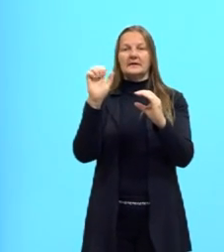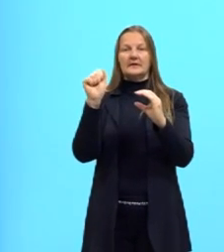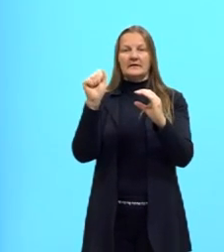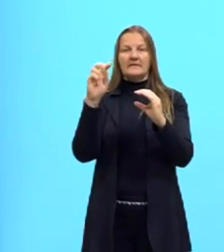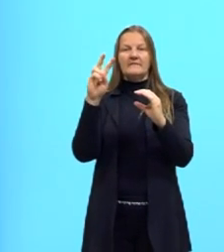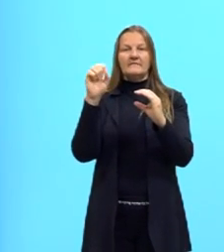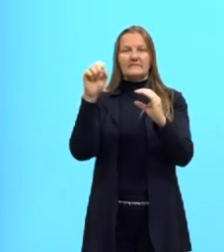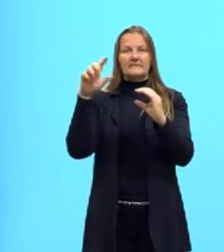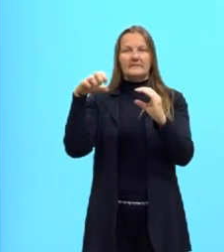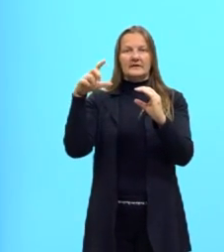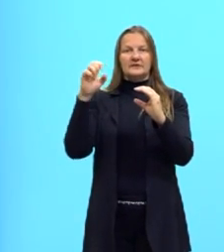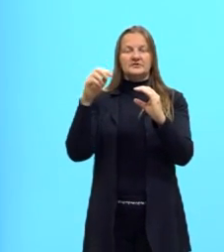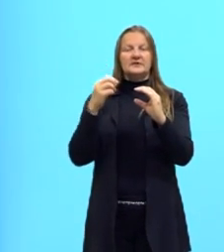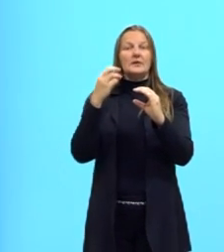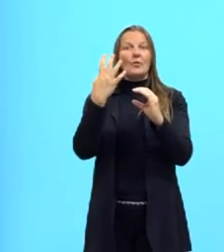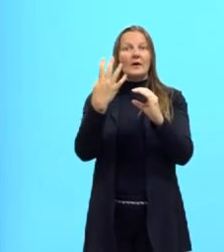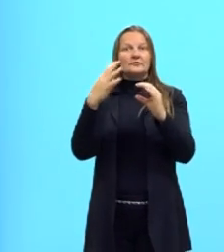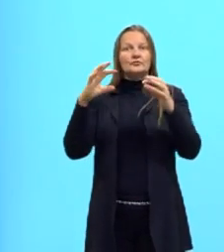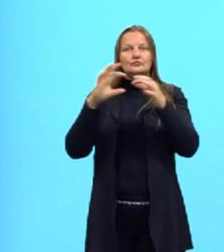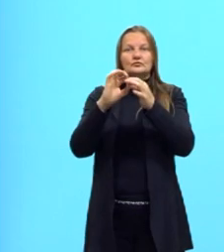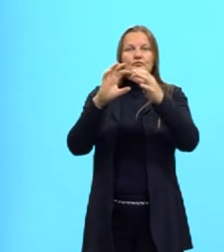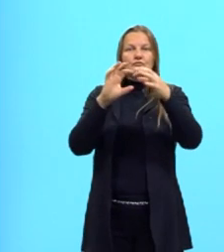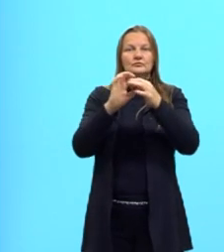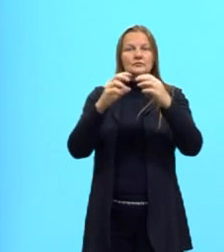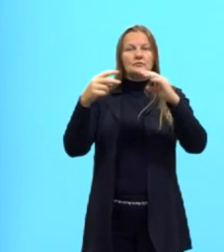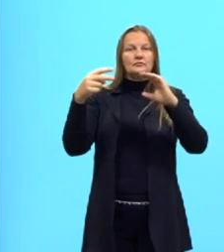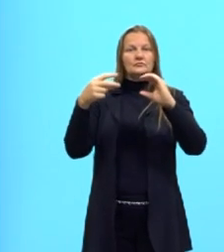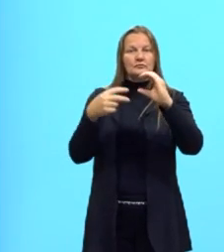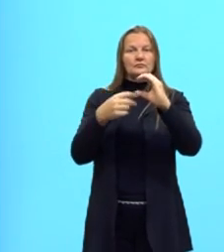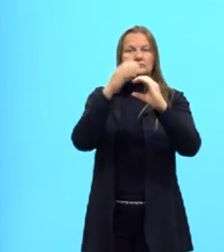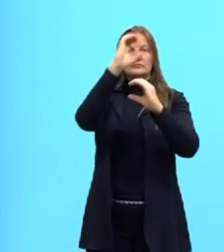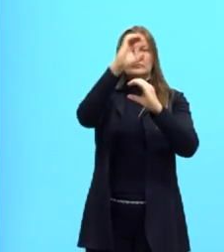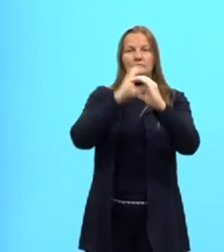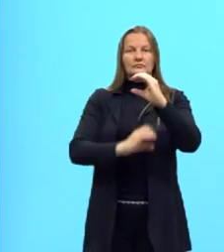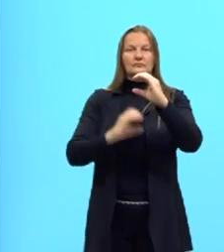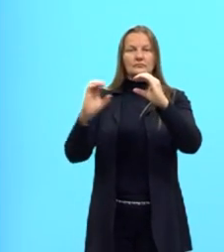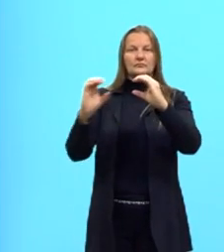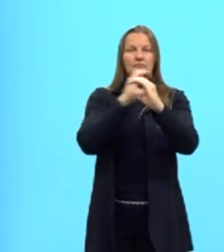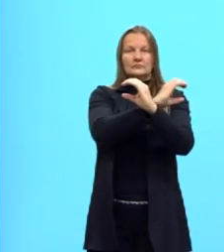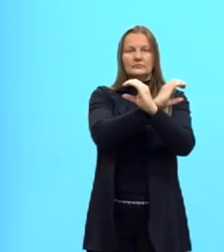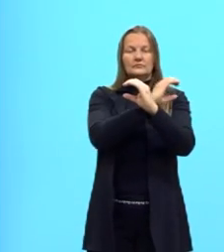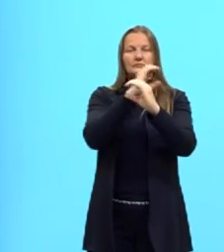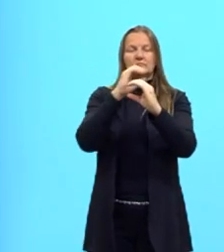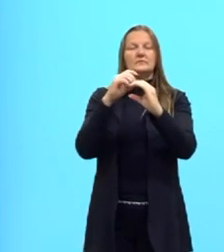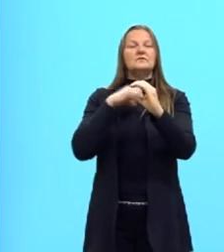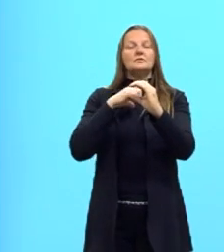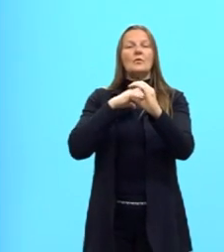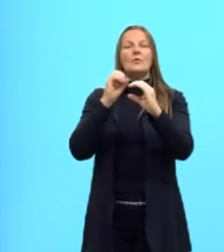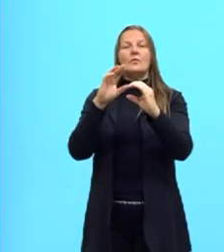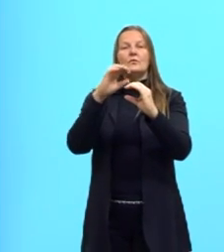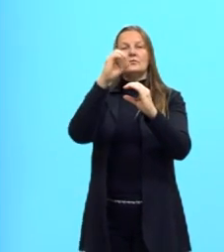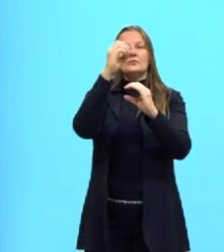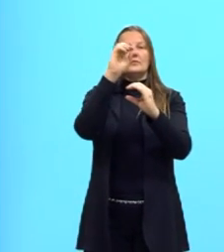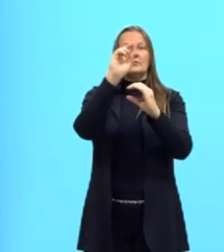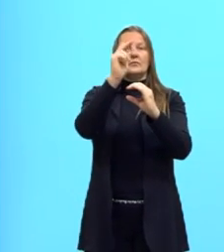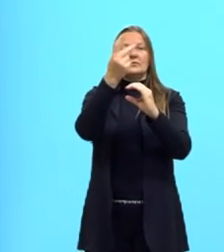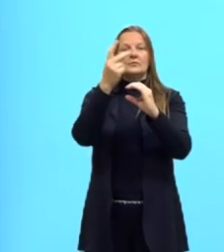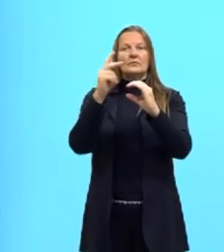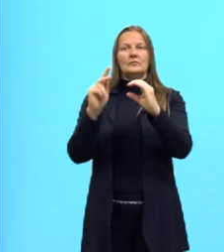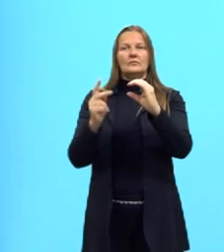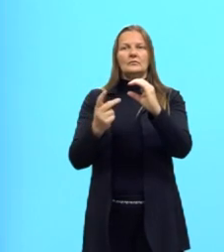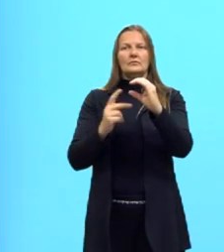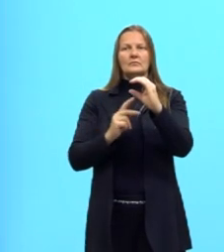uma ligação com uma hidroxila, duas ligações com o oxigênio, já não forma três ligações? Ó, uma,